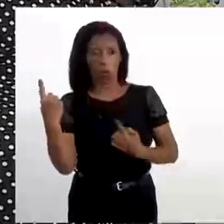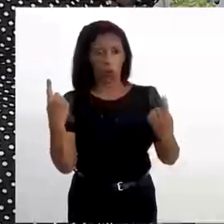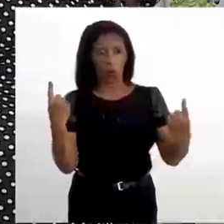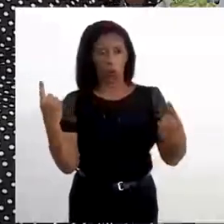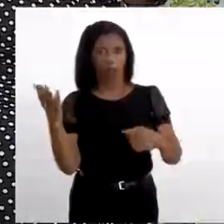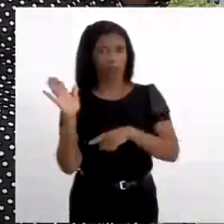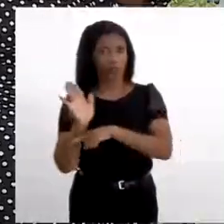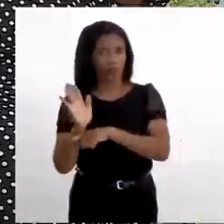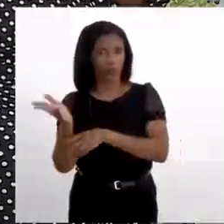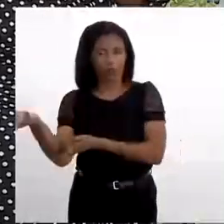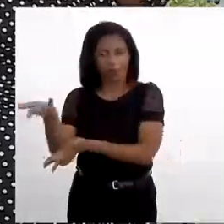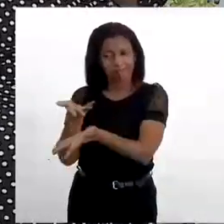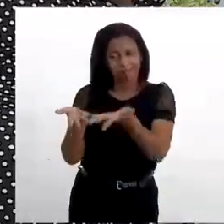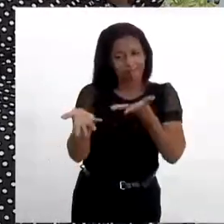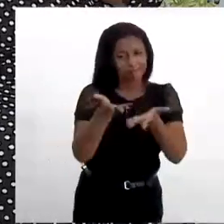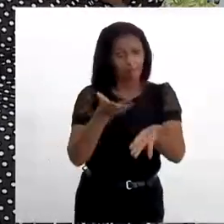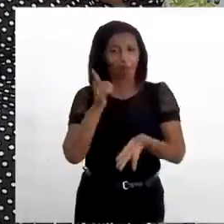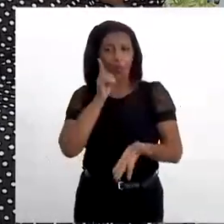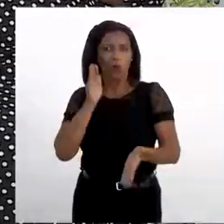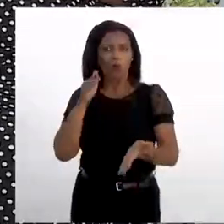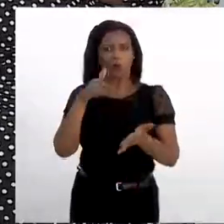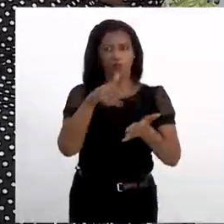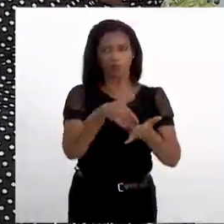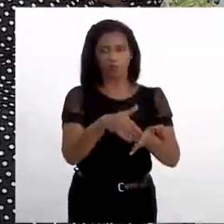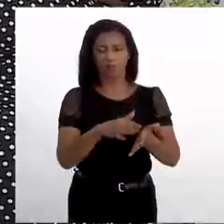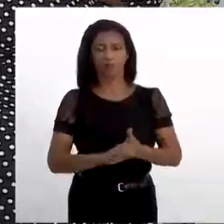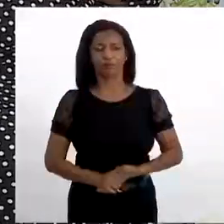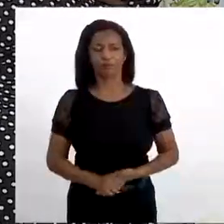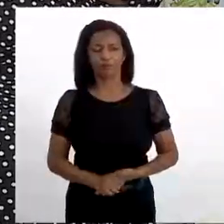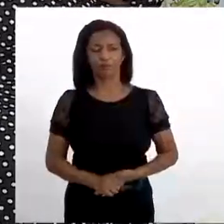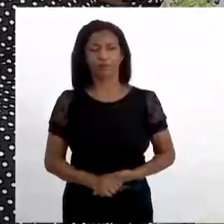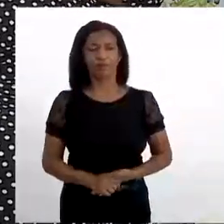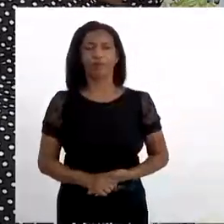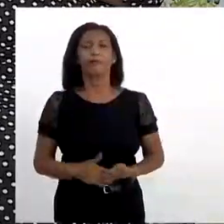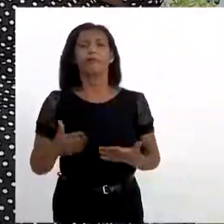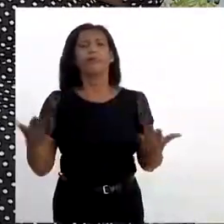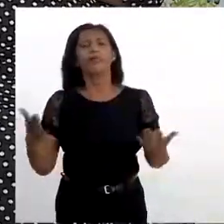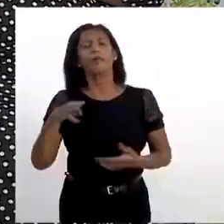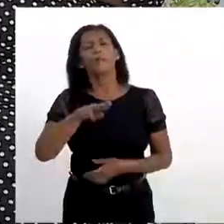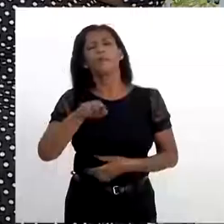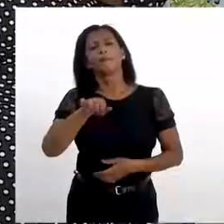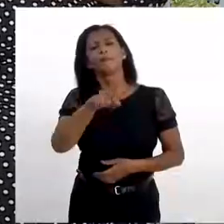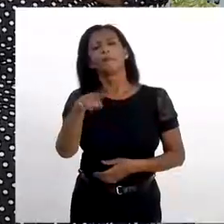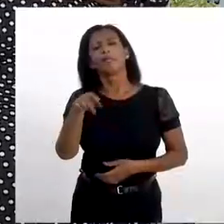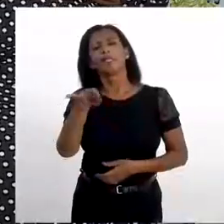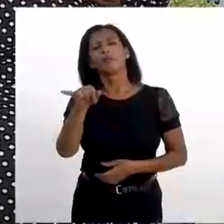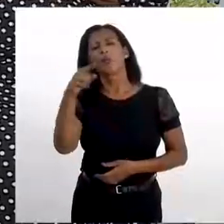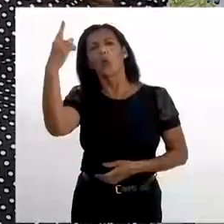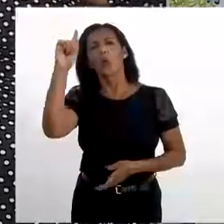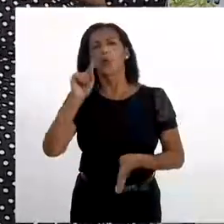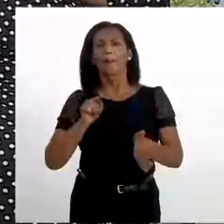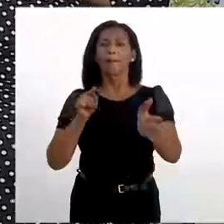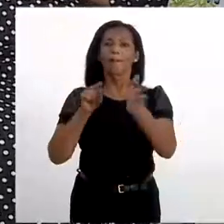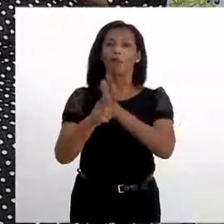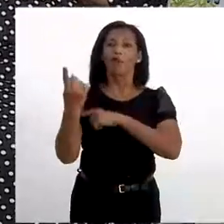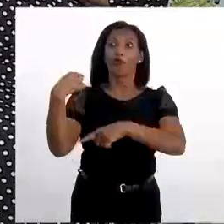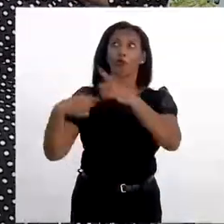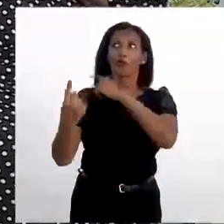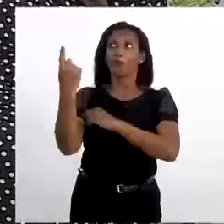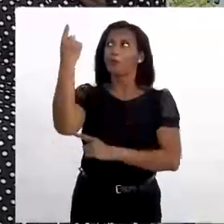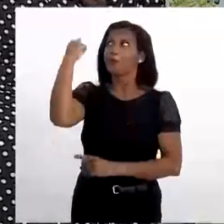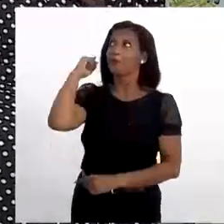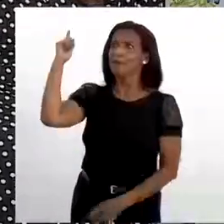É um ajudando o outro, pra que a gente consiga chegar lá. Agora, Mãe Nilce, deixa eu lhe fazer uma outra